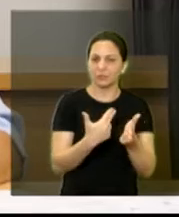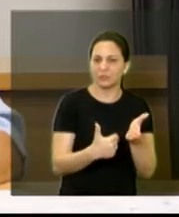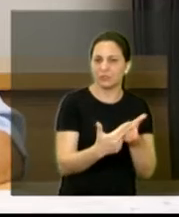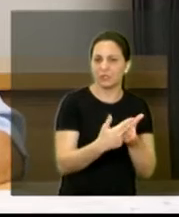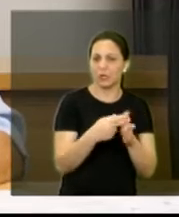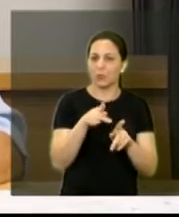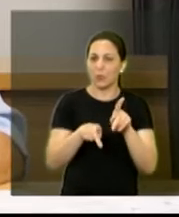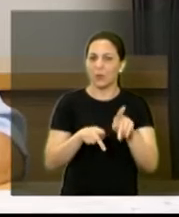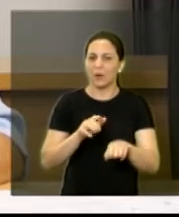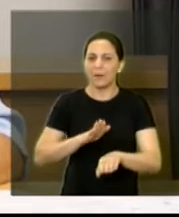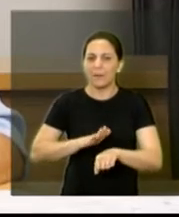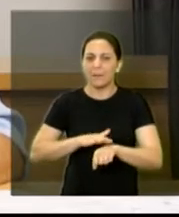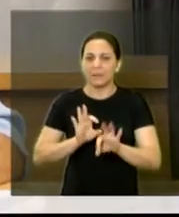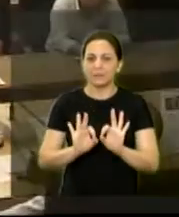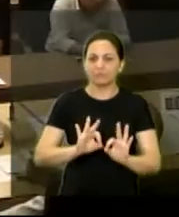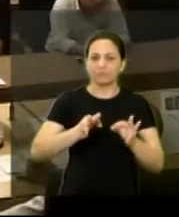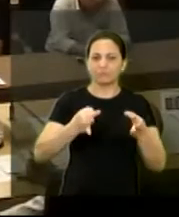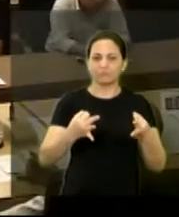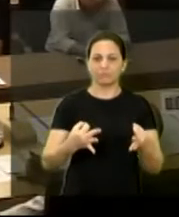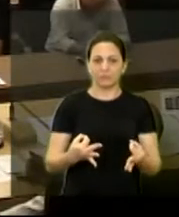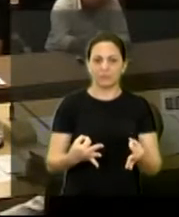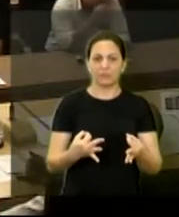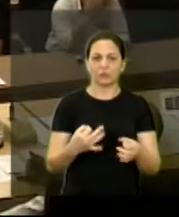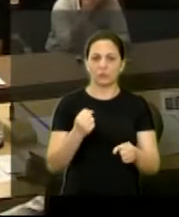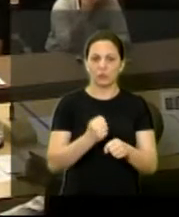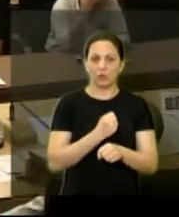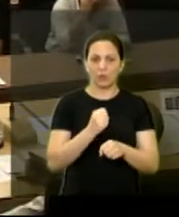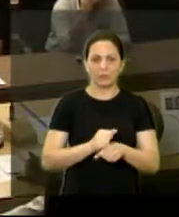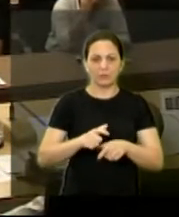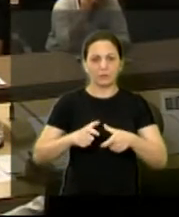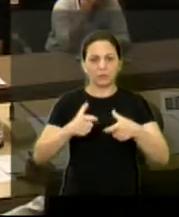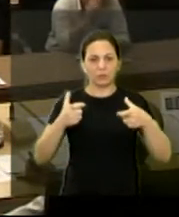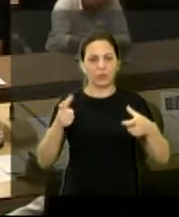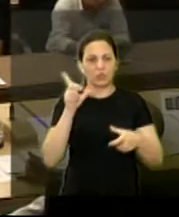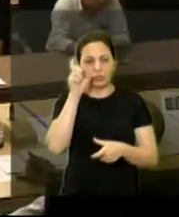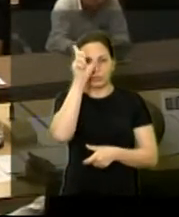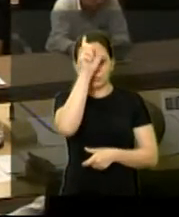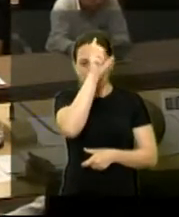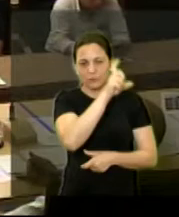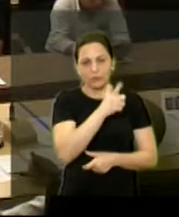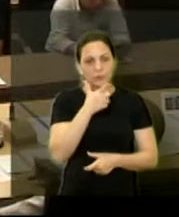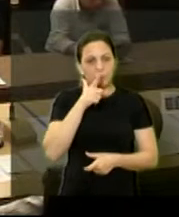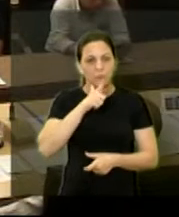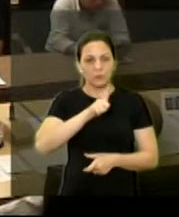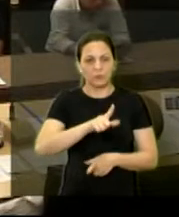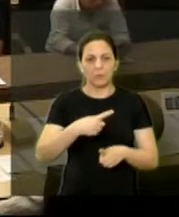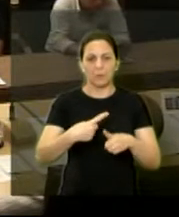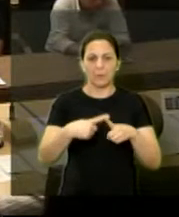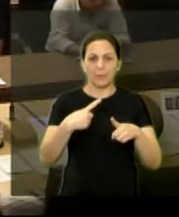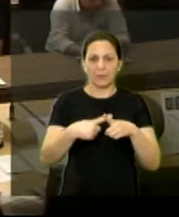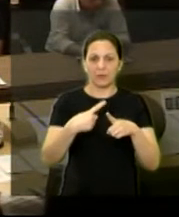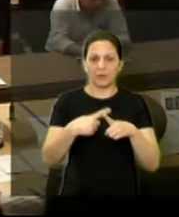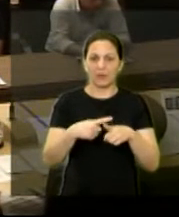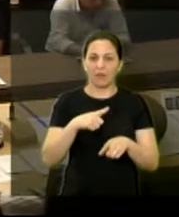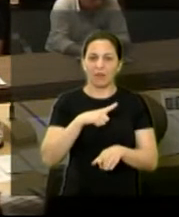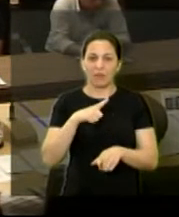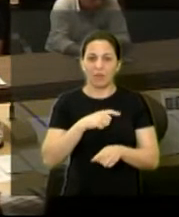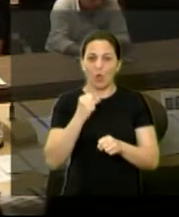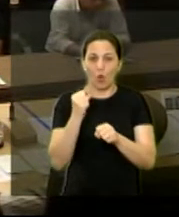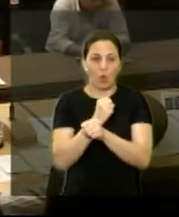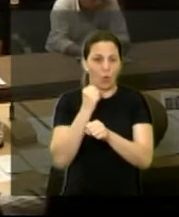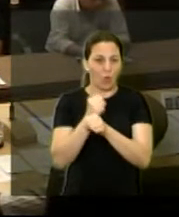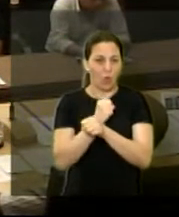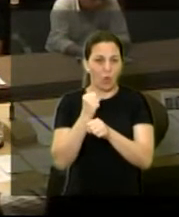mais populares obras grandes é muito difícil você conseguir até porque as maiores obras